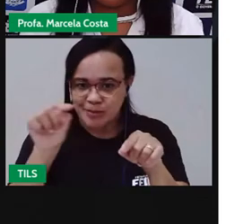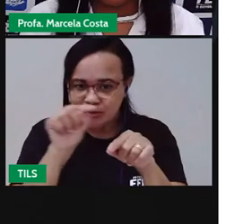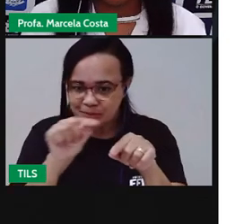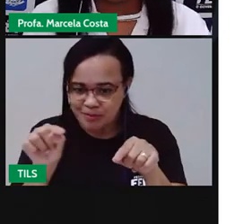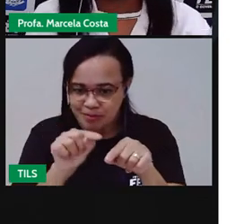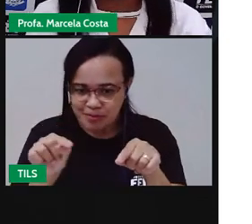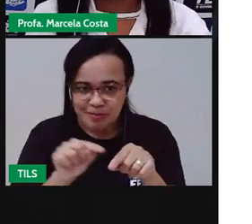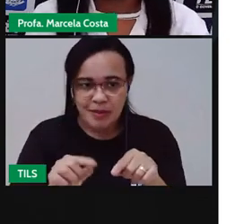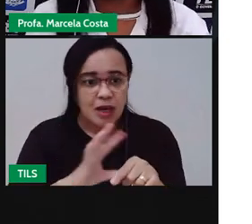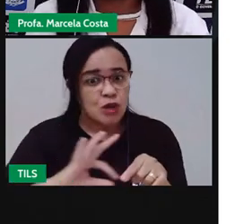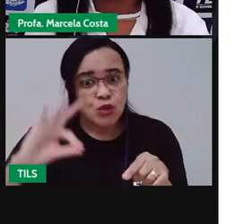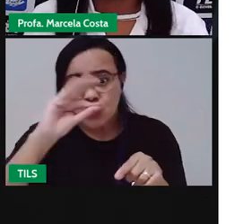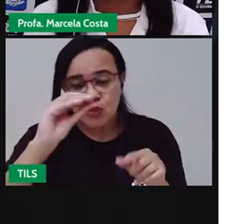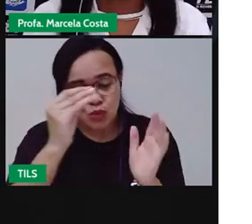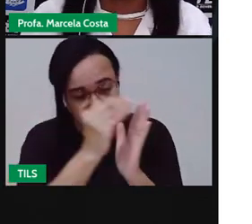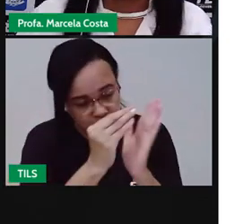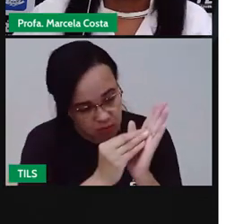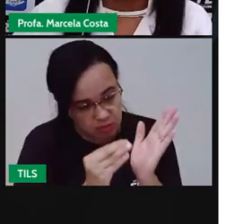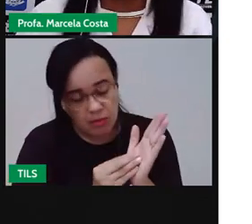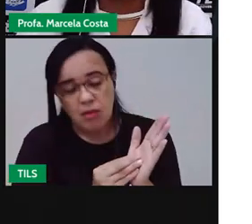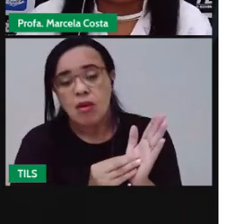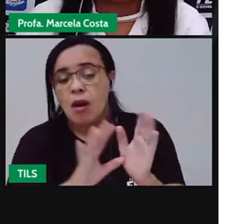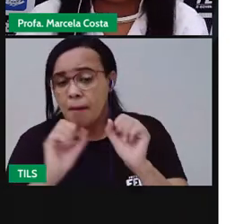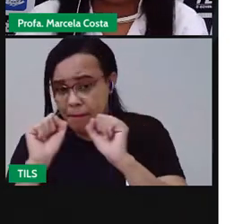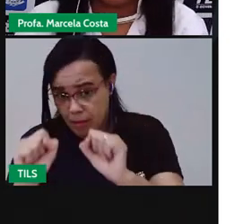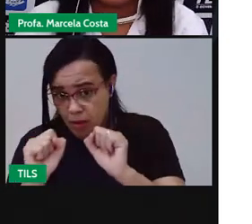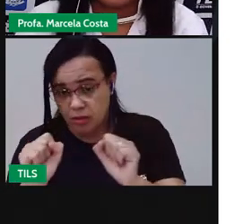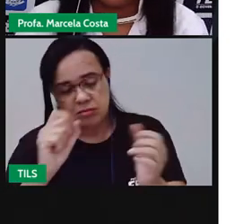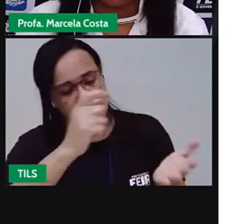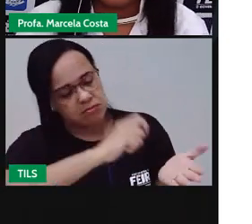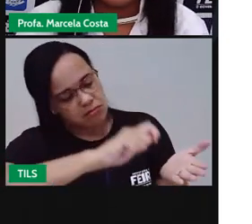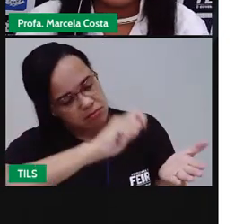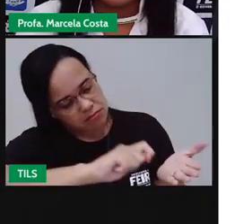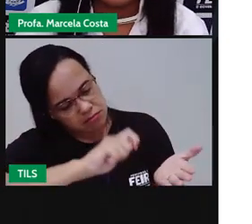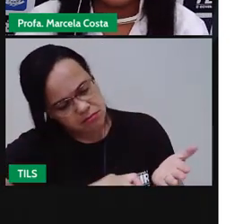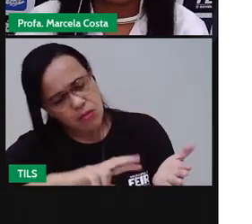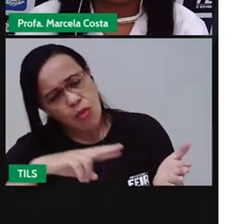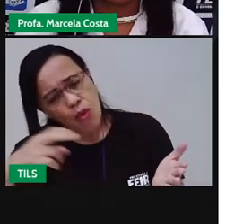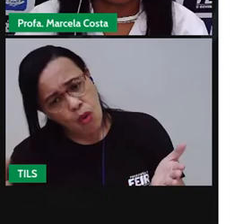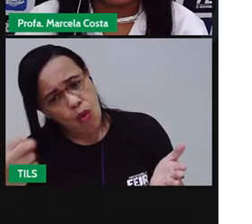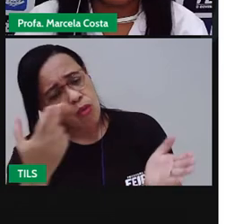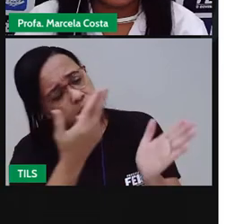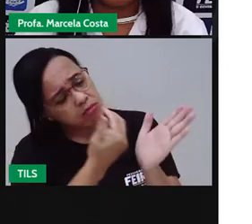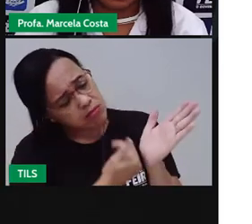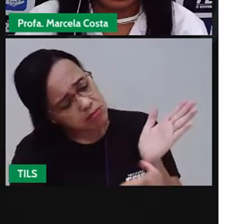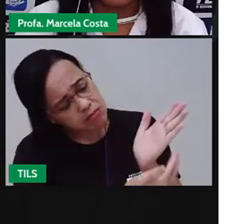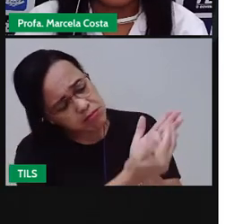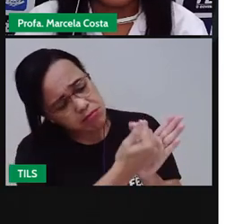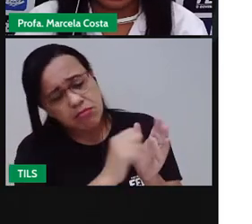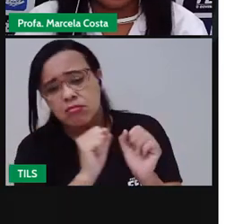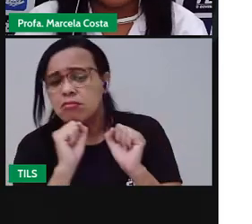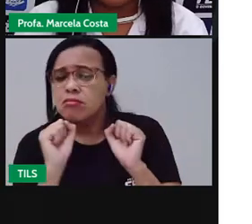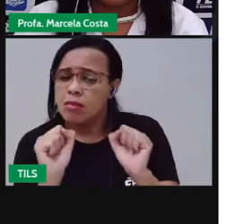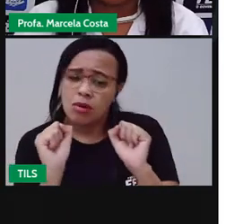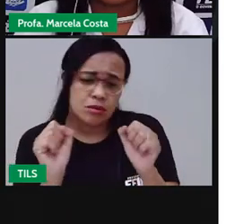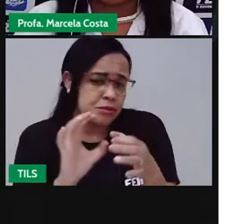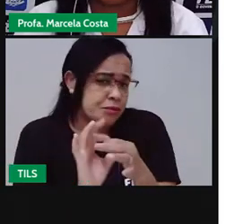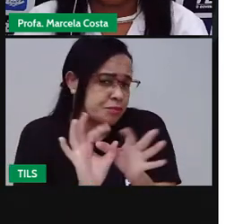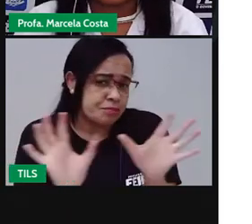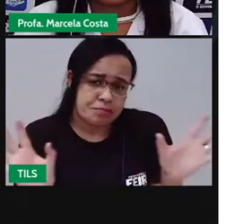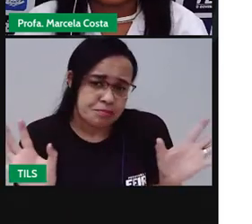escrevendo ou desenhando. O quadro pode ser como esse aqui que eu estou mostrando na imagem, tá?